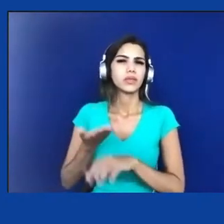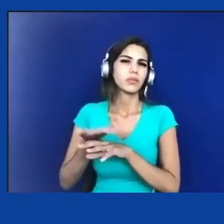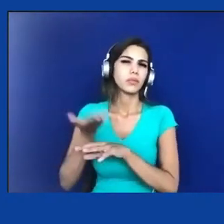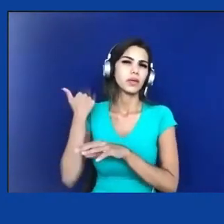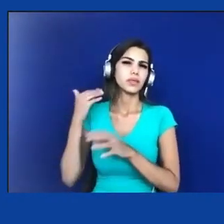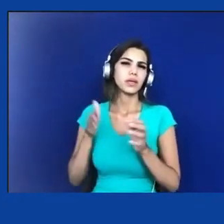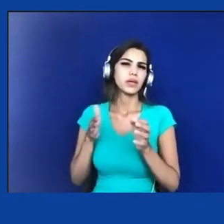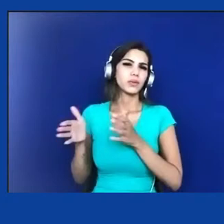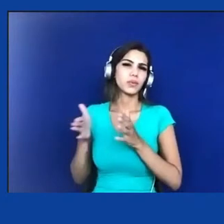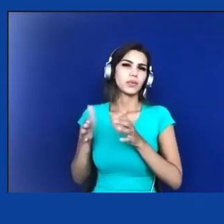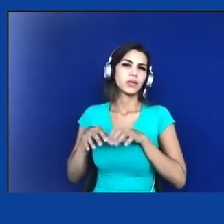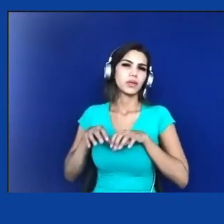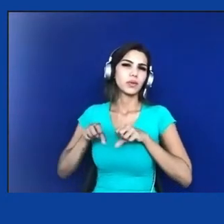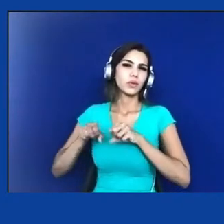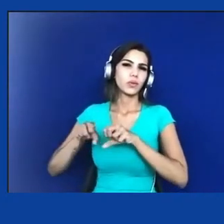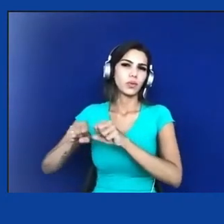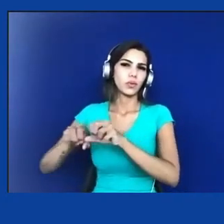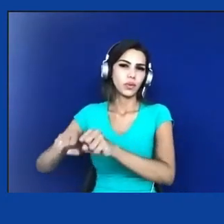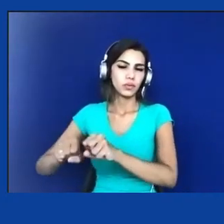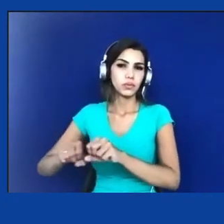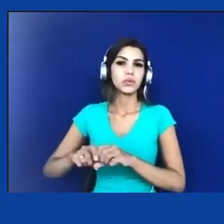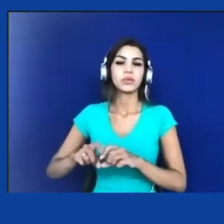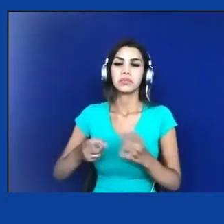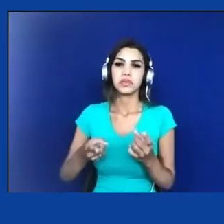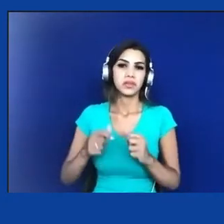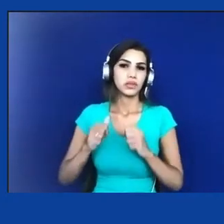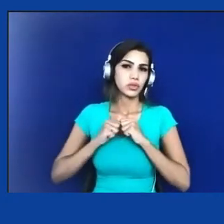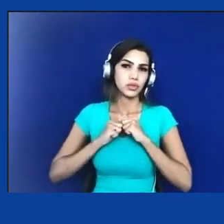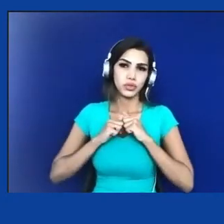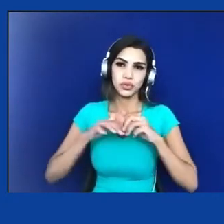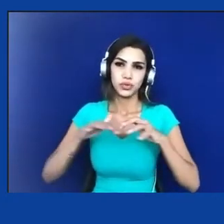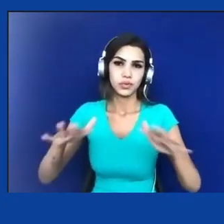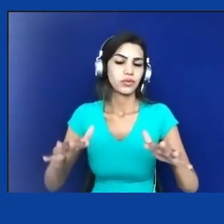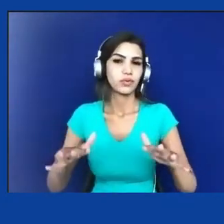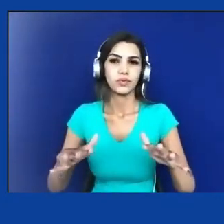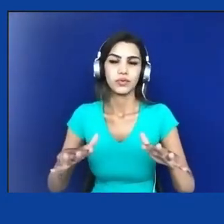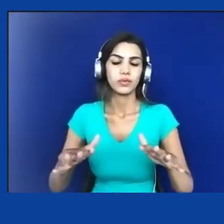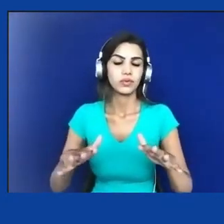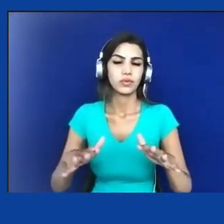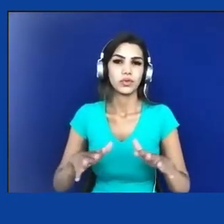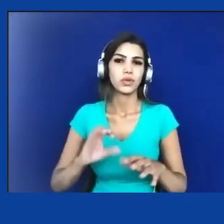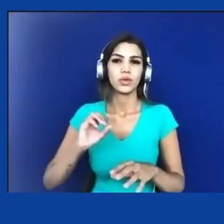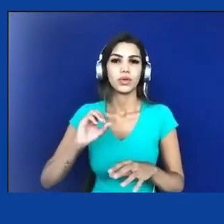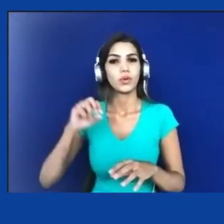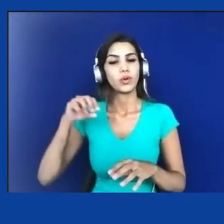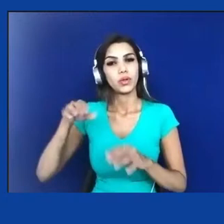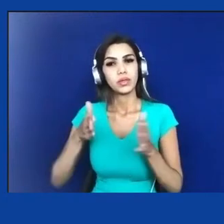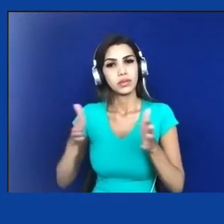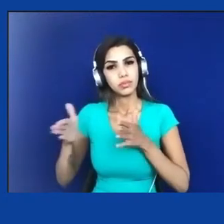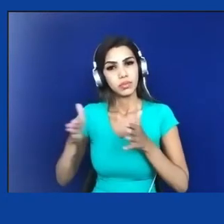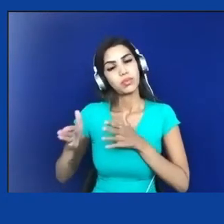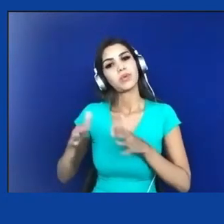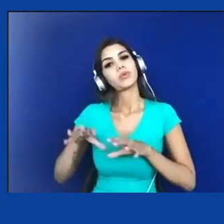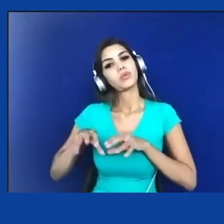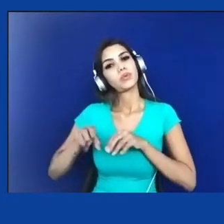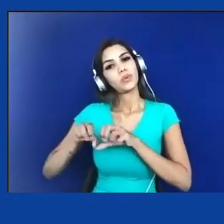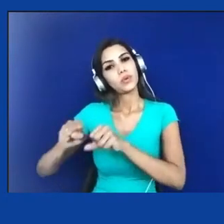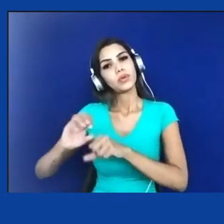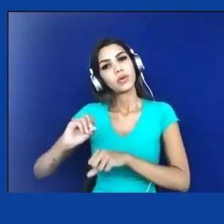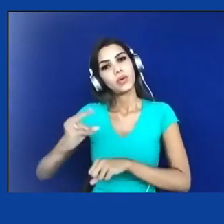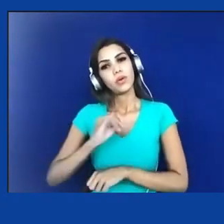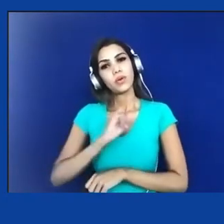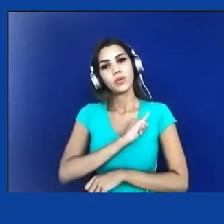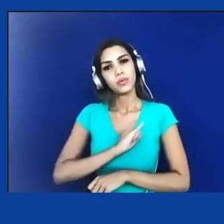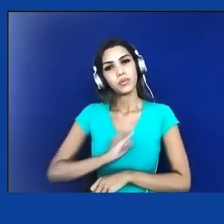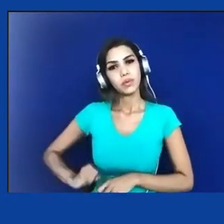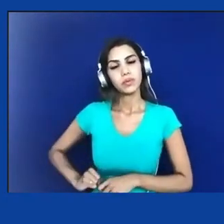difundida a todos os domínios da sociedade colonial imperial brasileira. Se restringia, na verdade, a